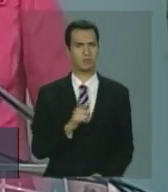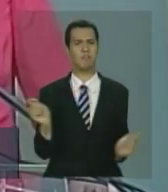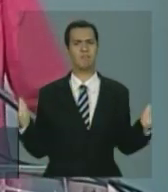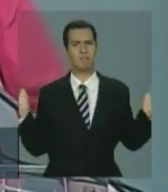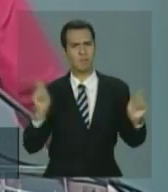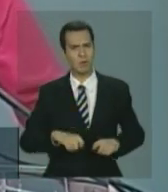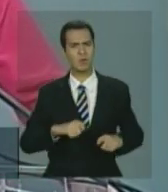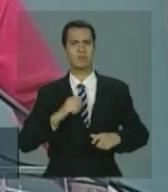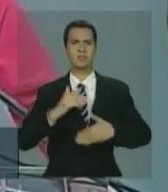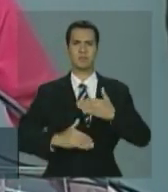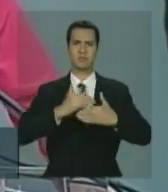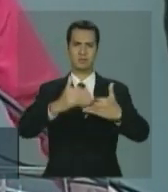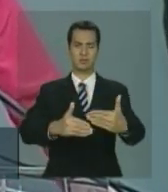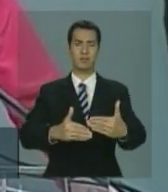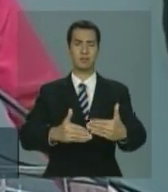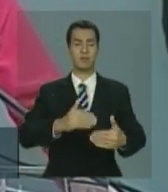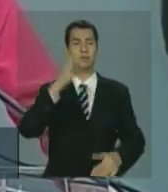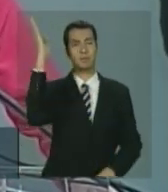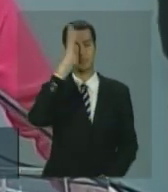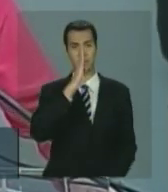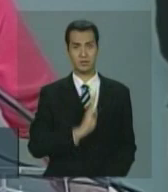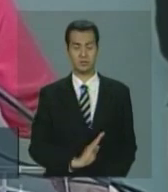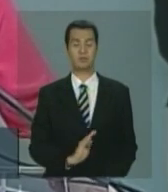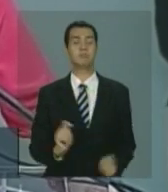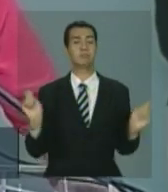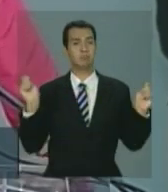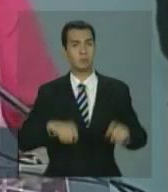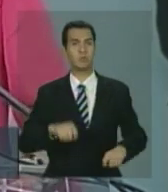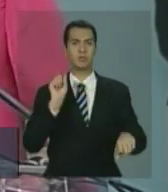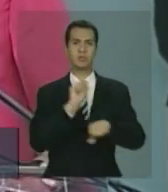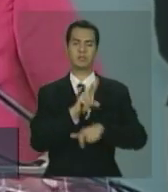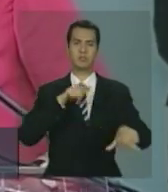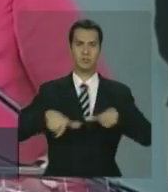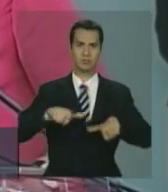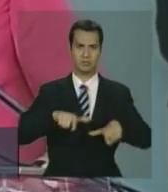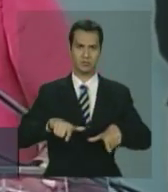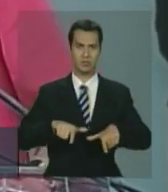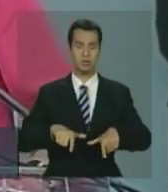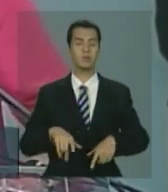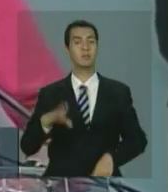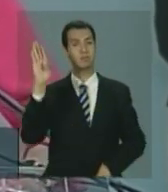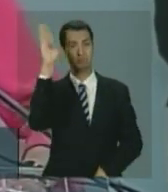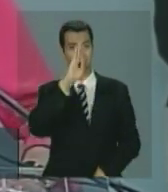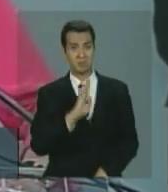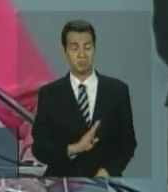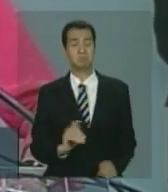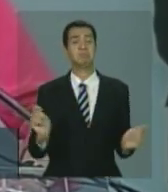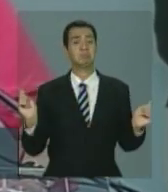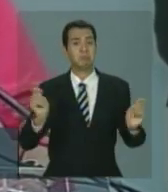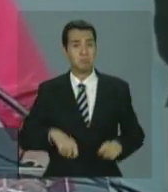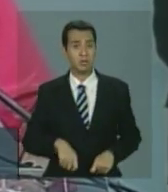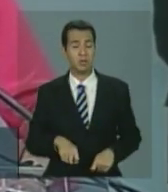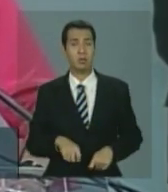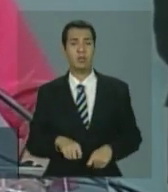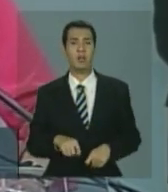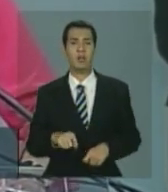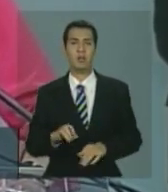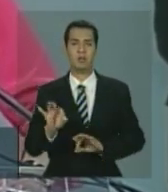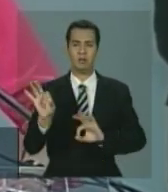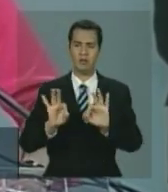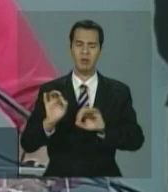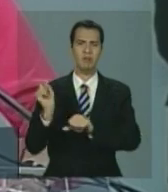crescimento, o Brasil vai continuar gerando emprego, vai continuar garantindo estruturas